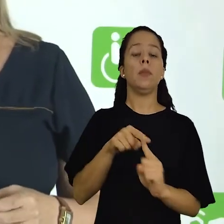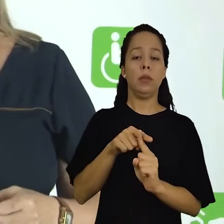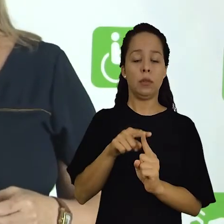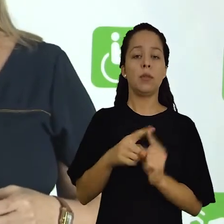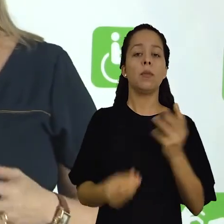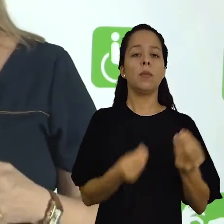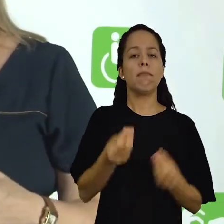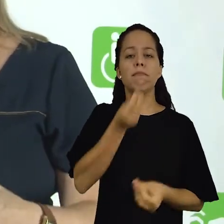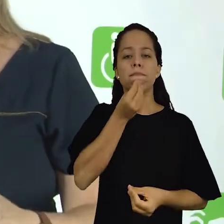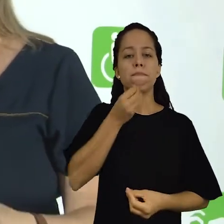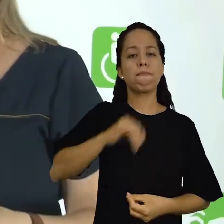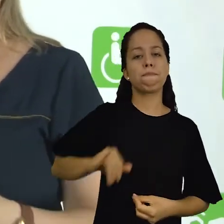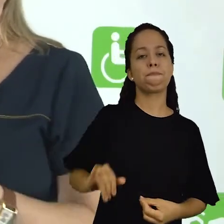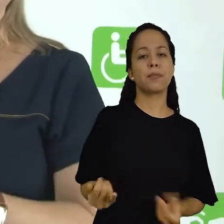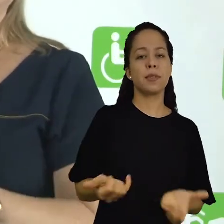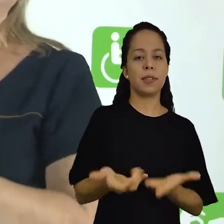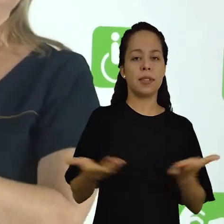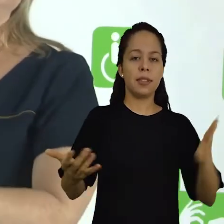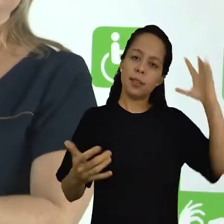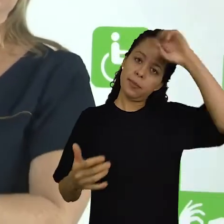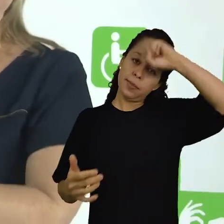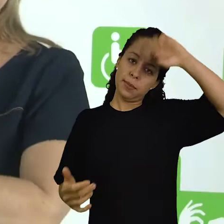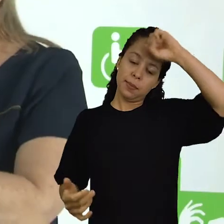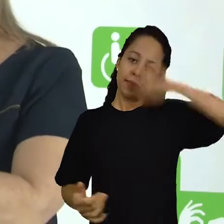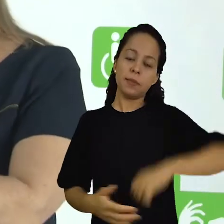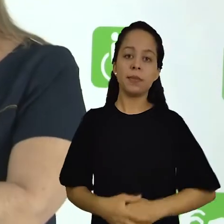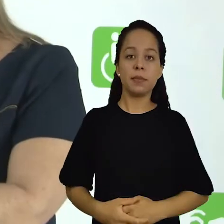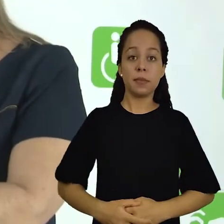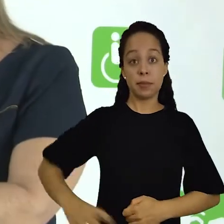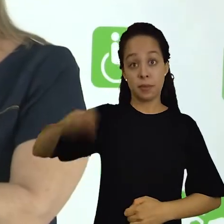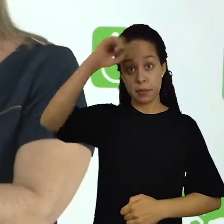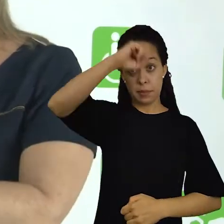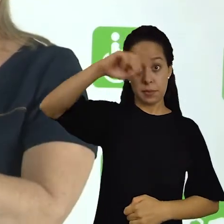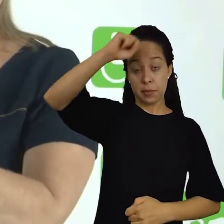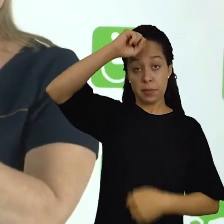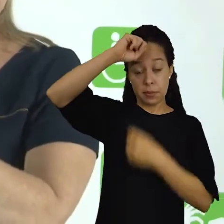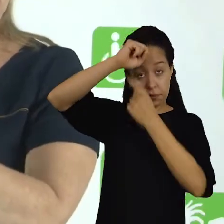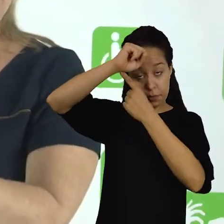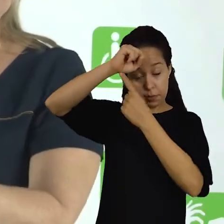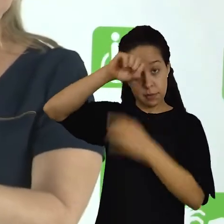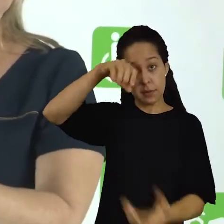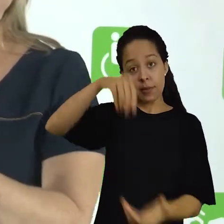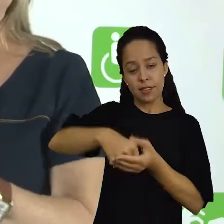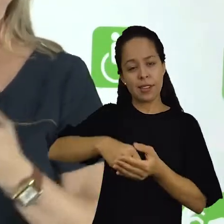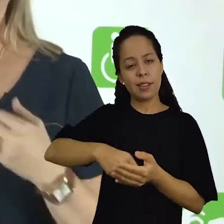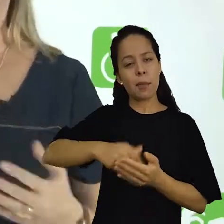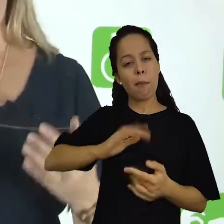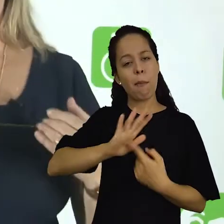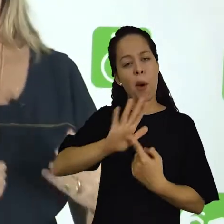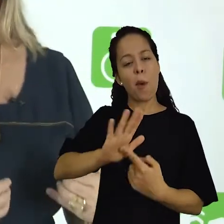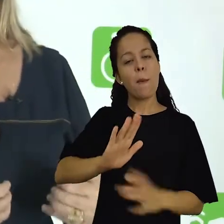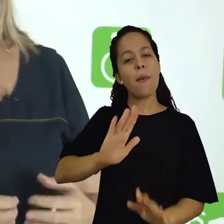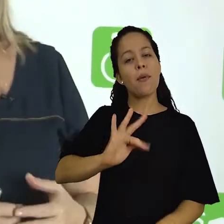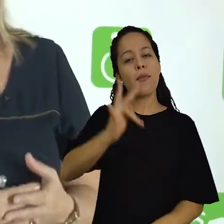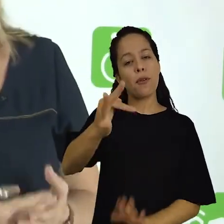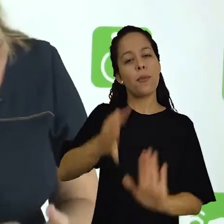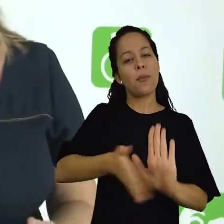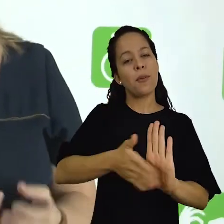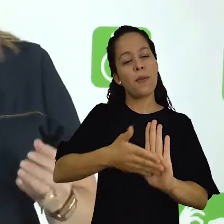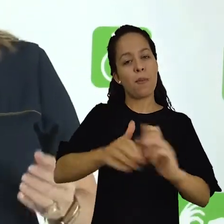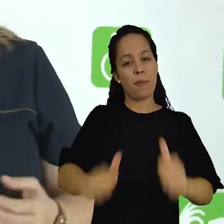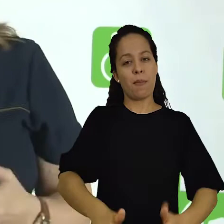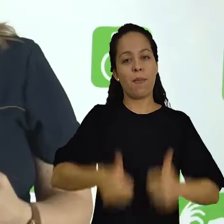com o objetivo de oportunizar aprendizados. Aprendizados esses que podem vir a propor